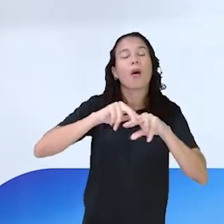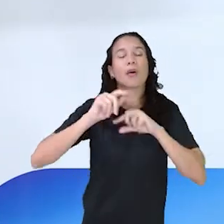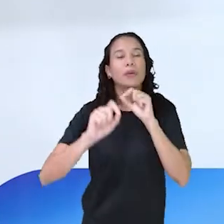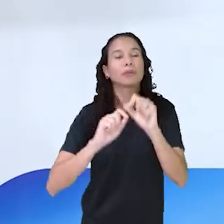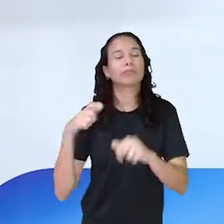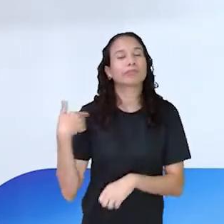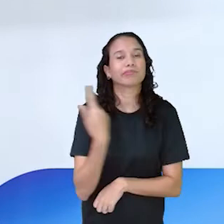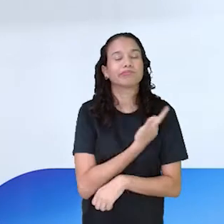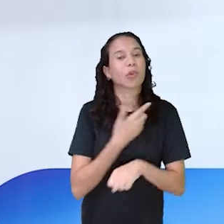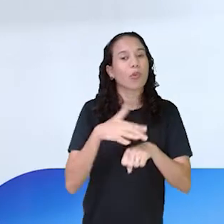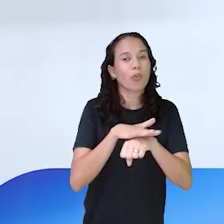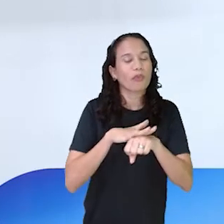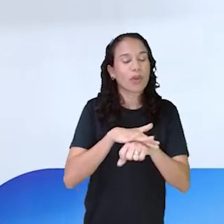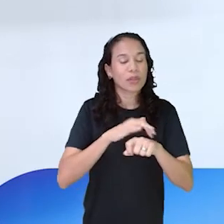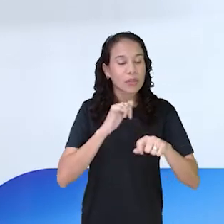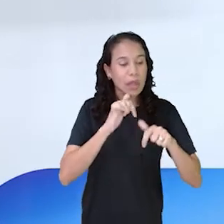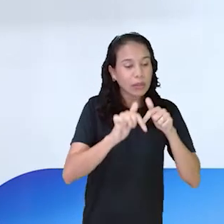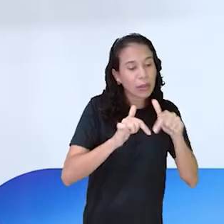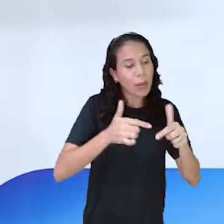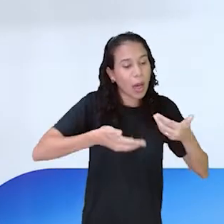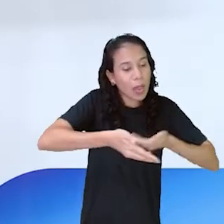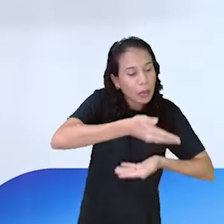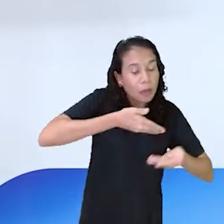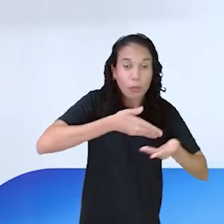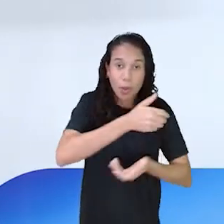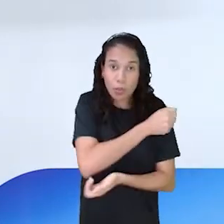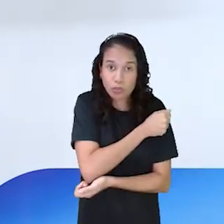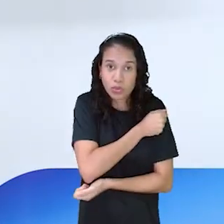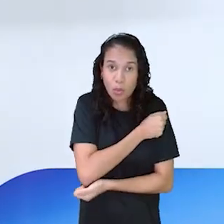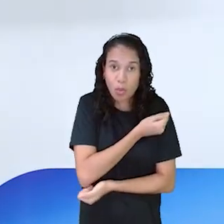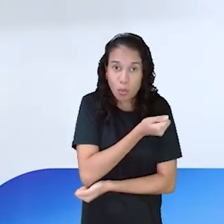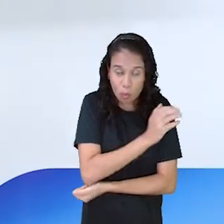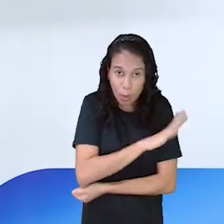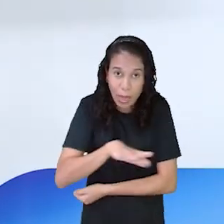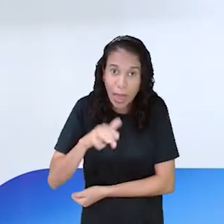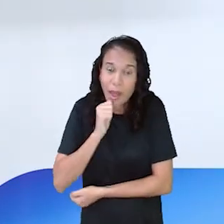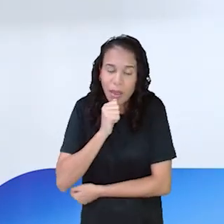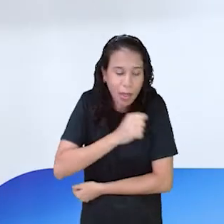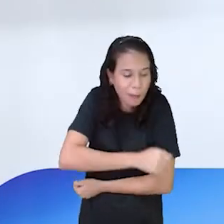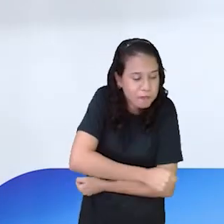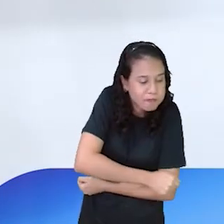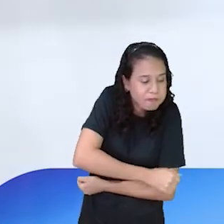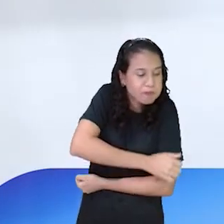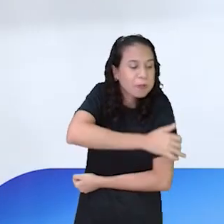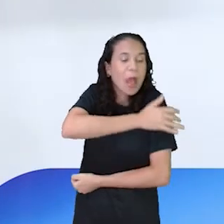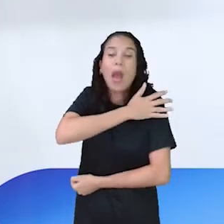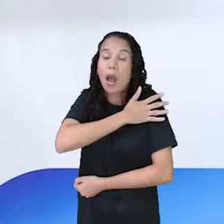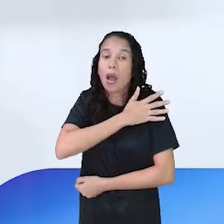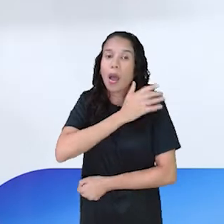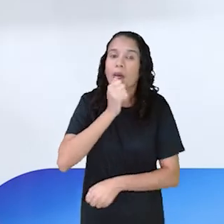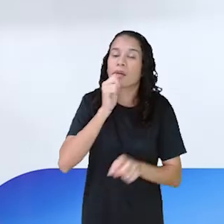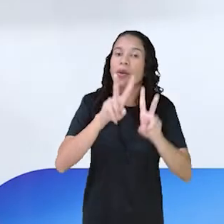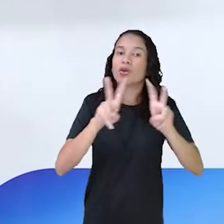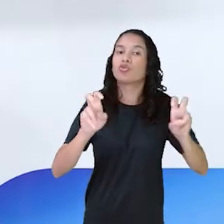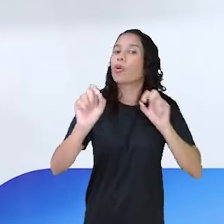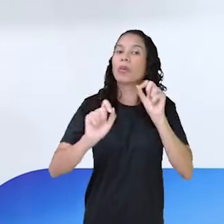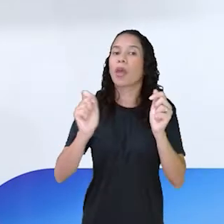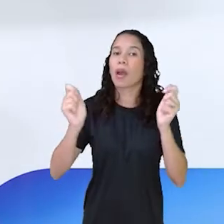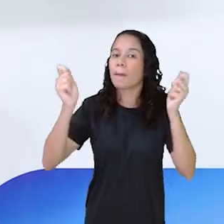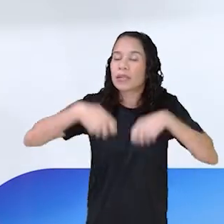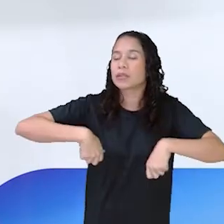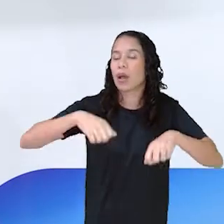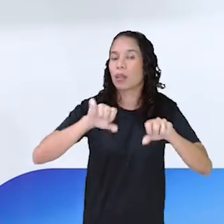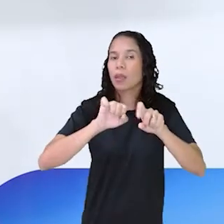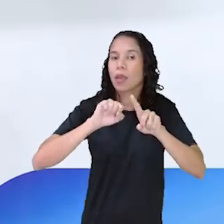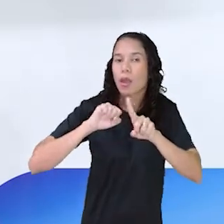da gente fazer um trabalho com os estudantes desde a educação infantil, sobre as competências